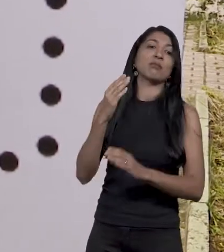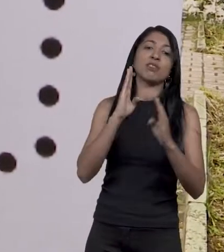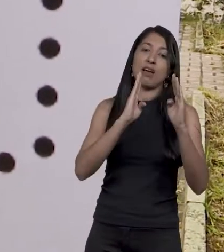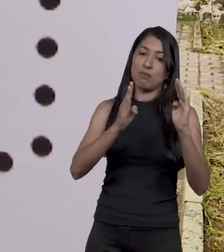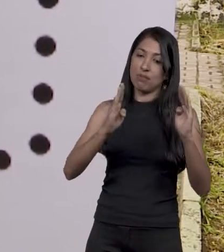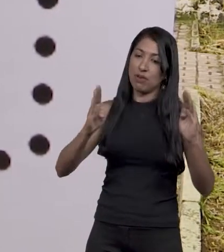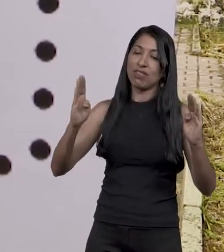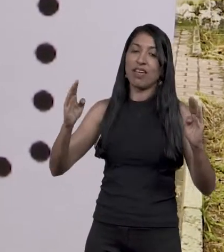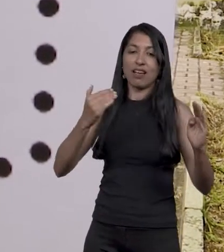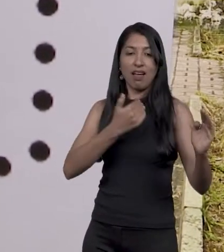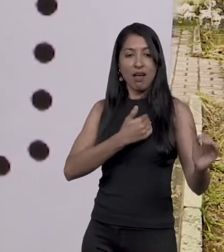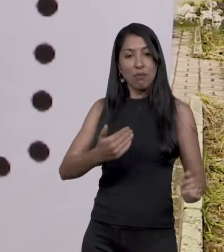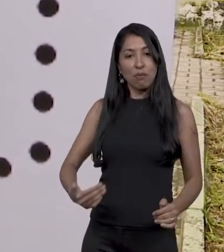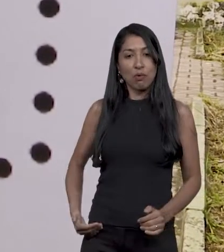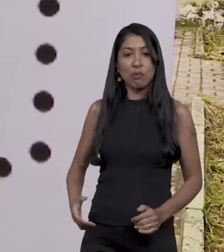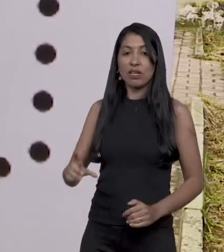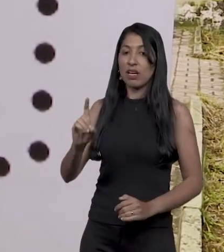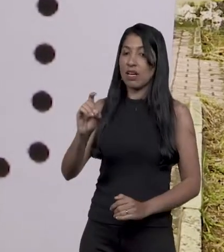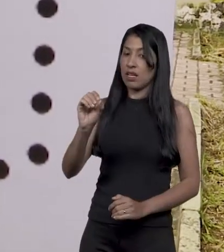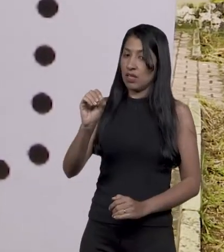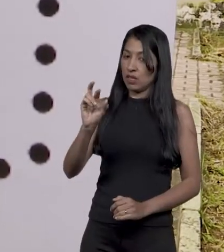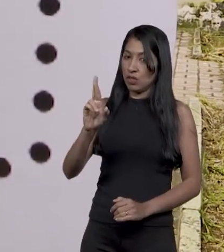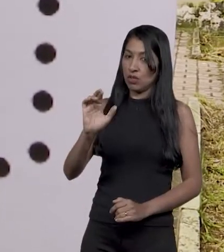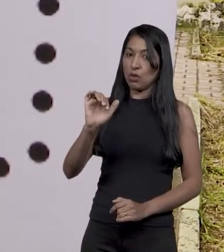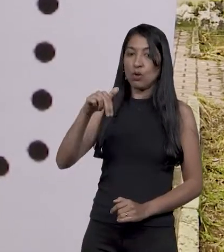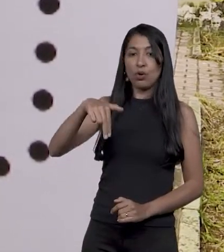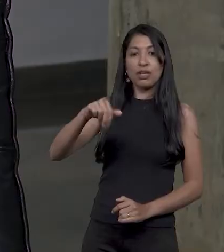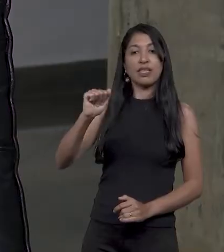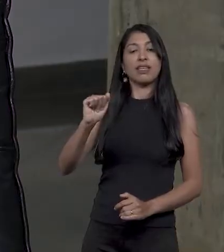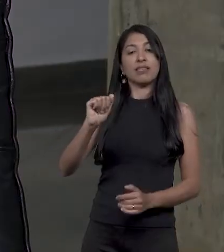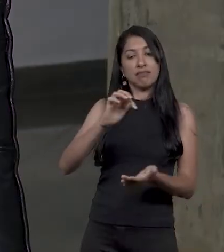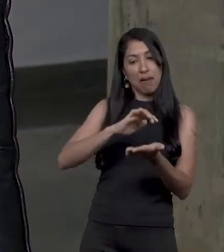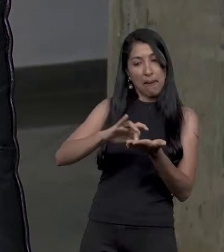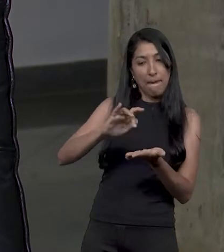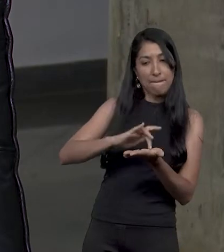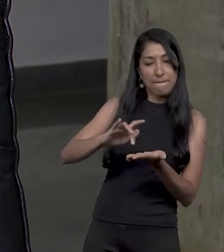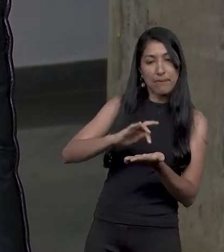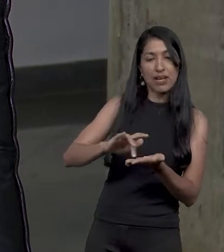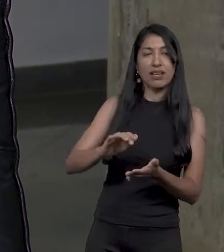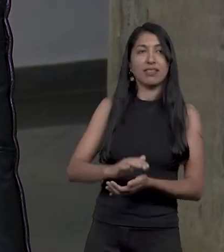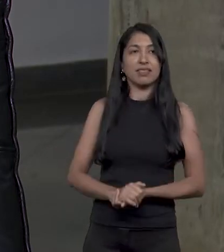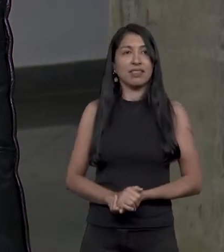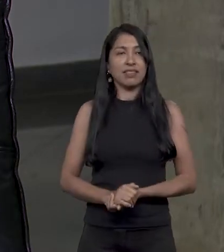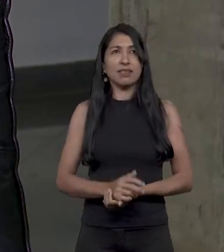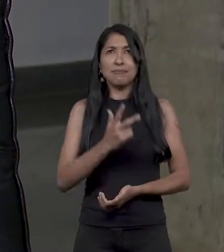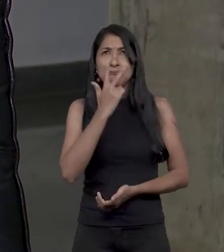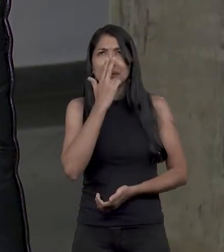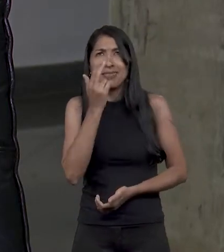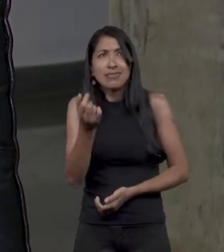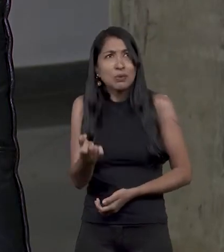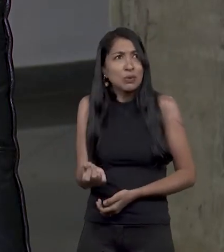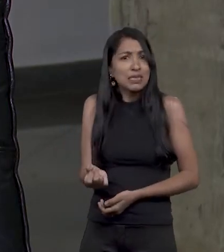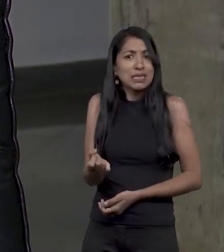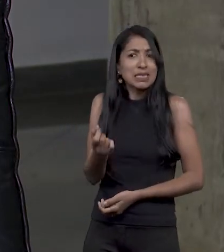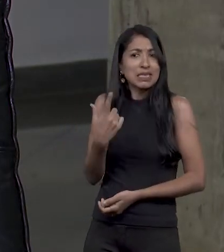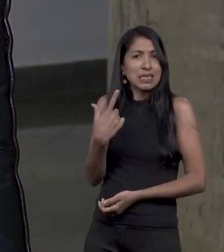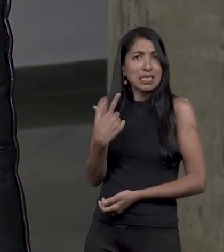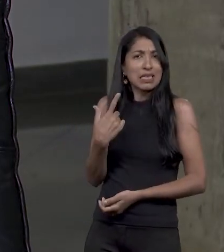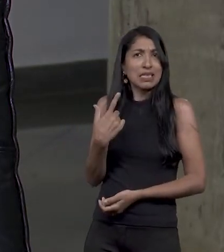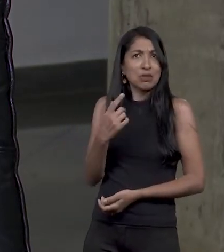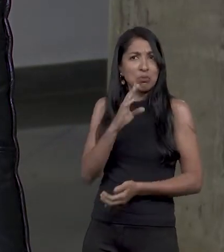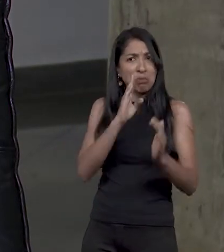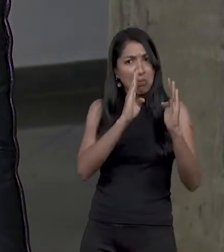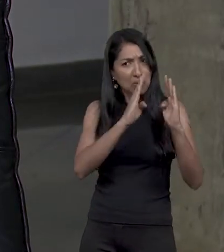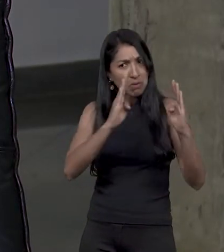biblioteca pública Dorina Noil, pública braile. Aí ficou algo muito estranho funcionando